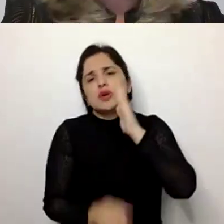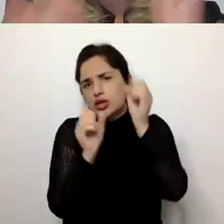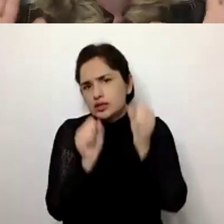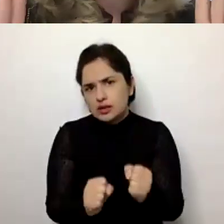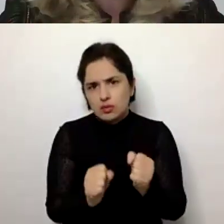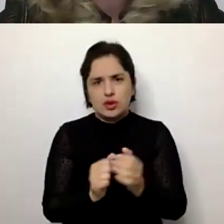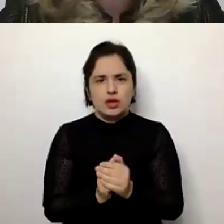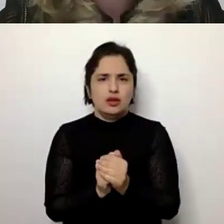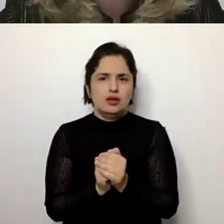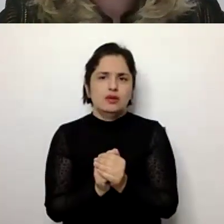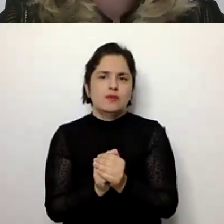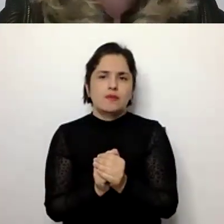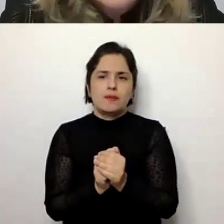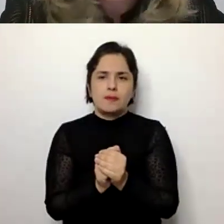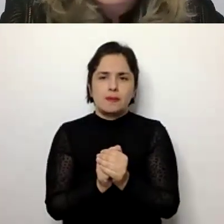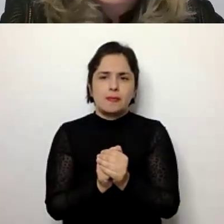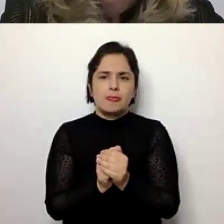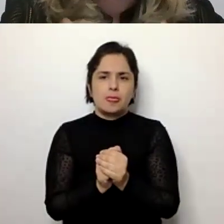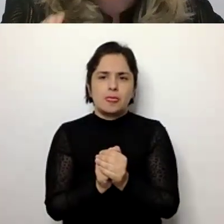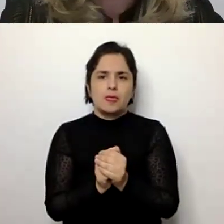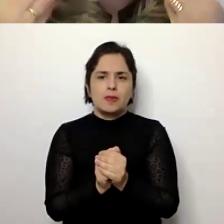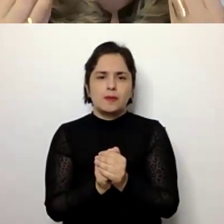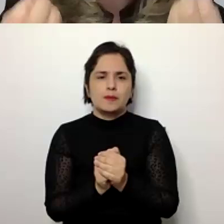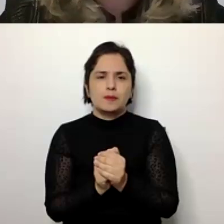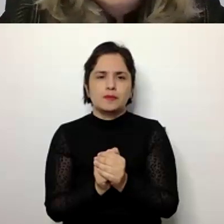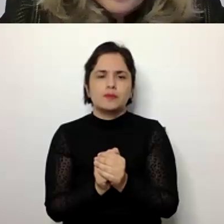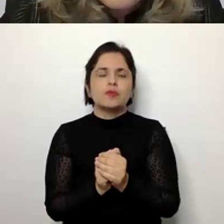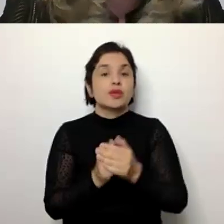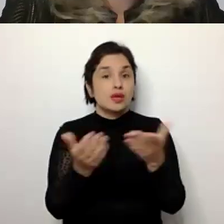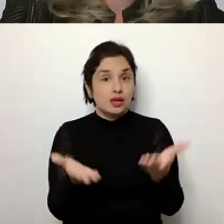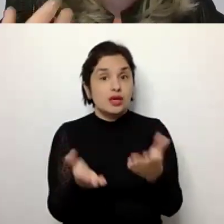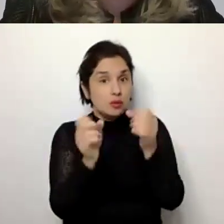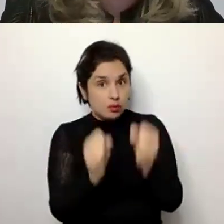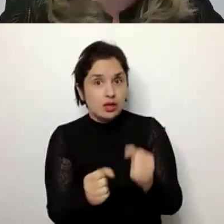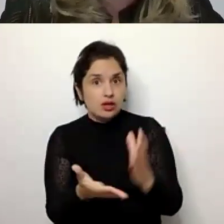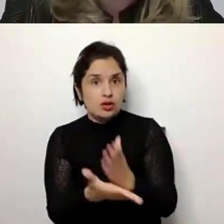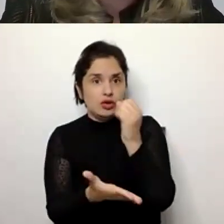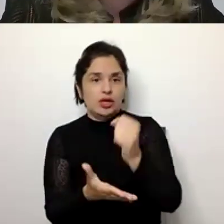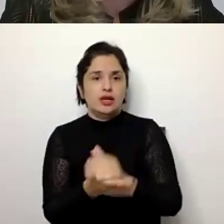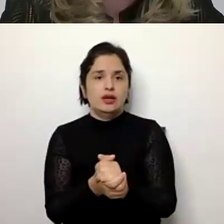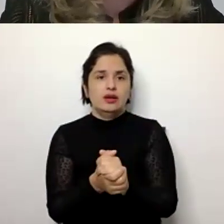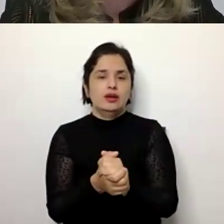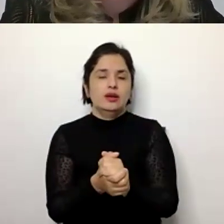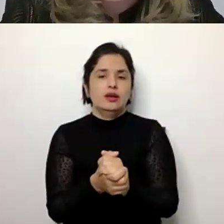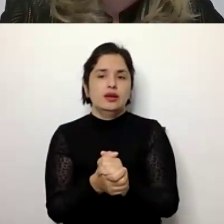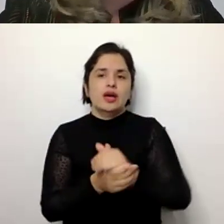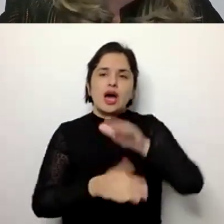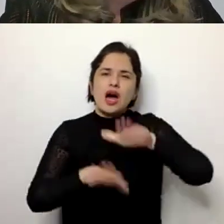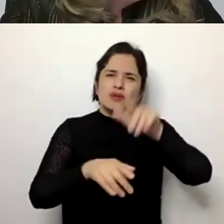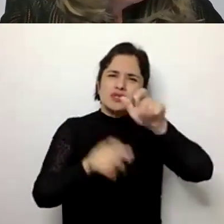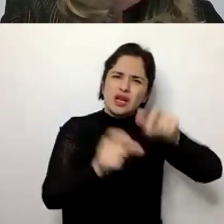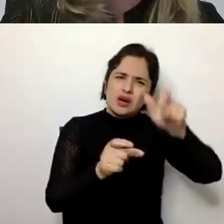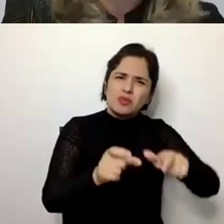é simplesmente ah não, não tem condições de se autogerir, tem sim, vamos ver o que é possível ser feito, muitas vezes a pessoa vai dar